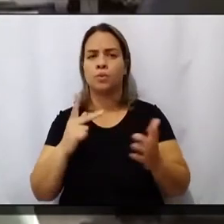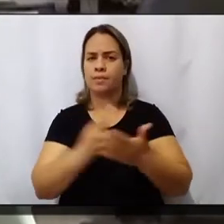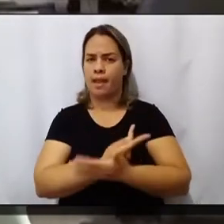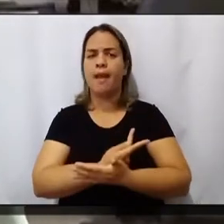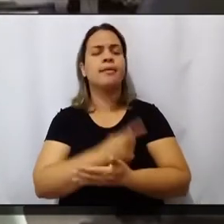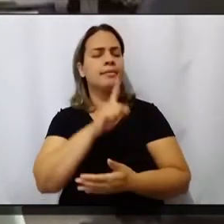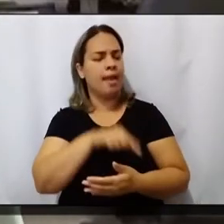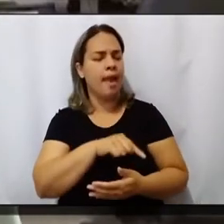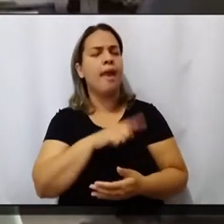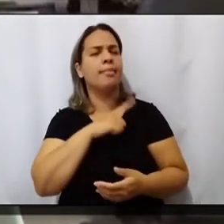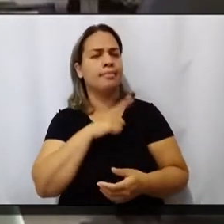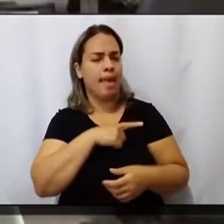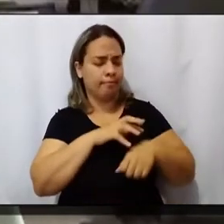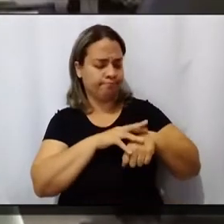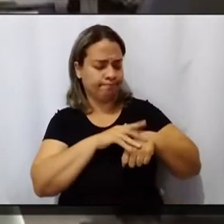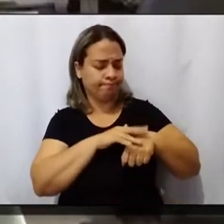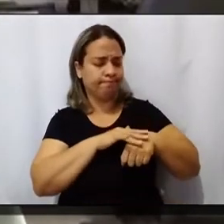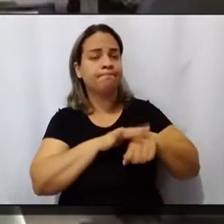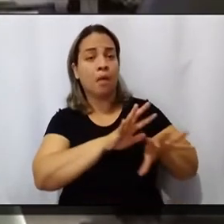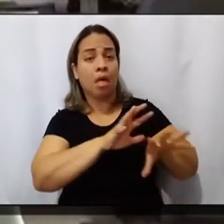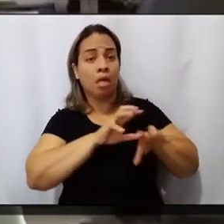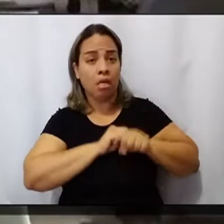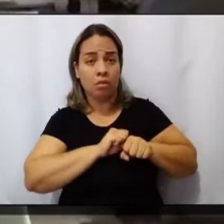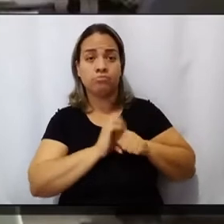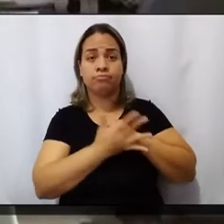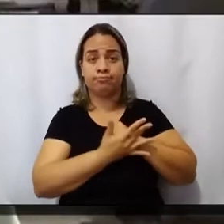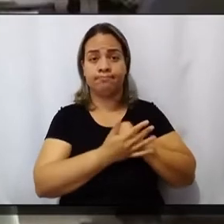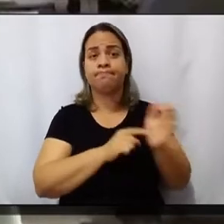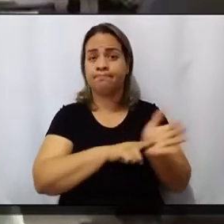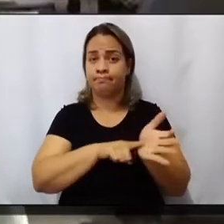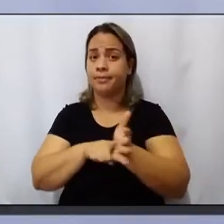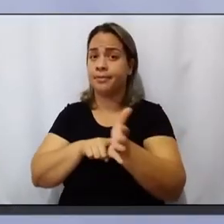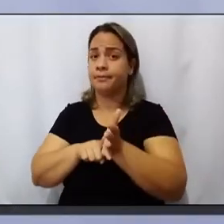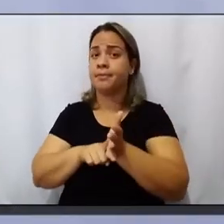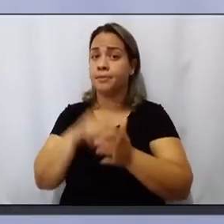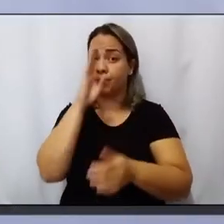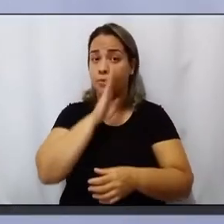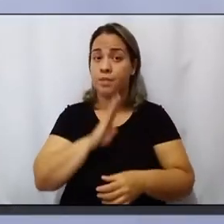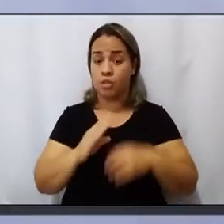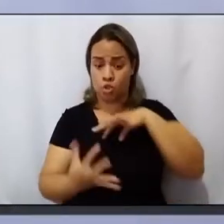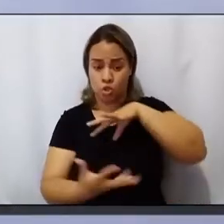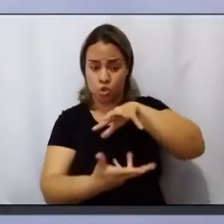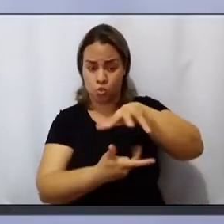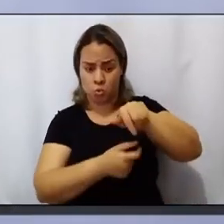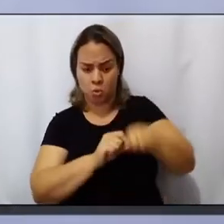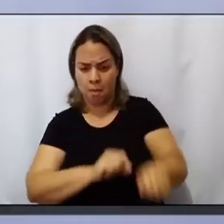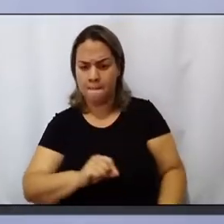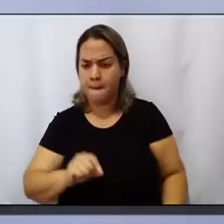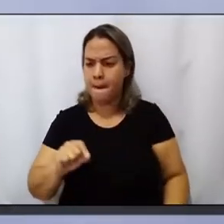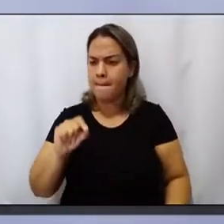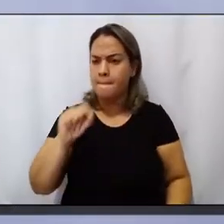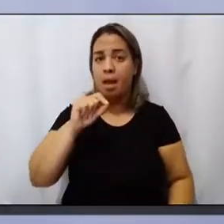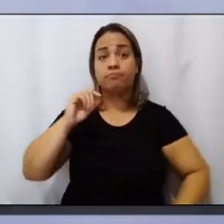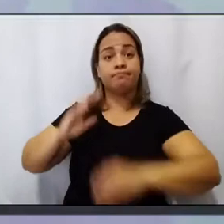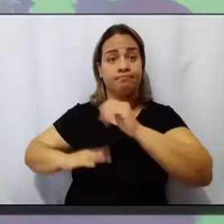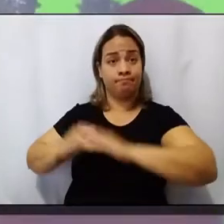de alguns casos terem sido identificados, não só aqui como no mundo, e também o fato de que autores